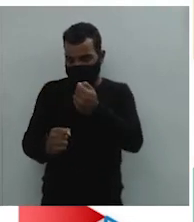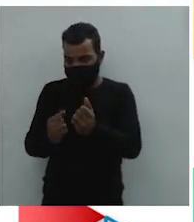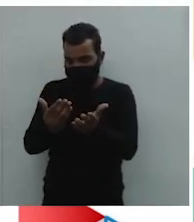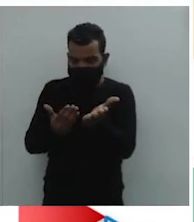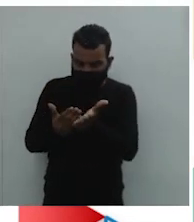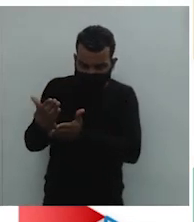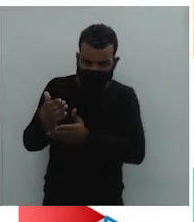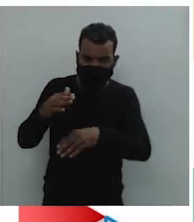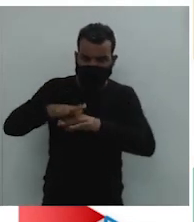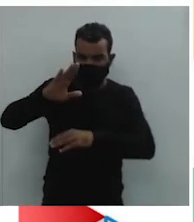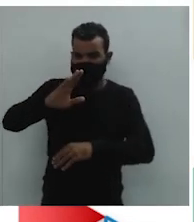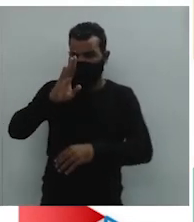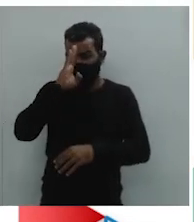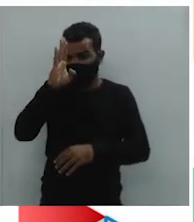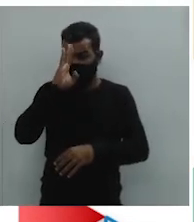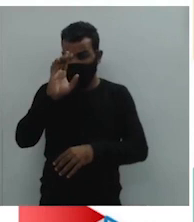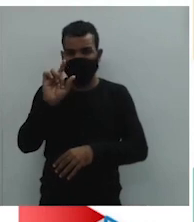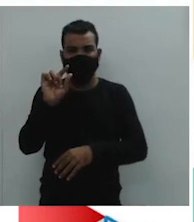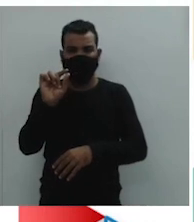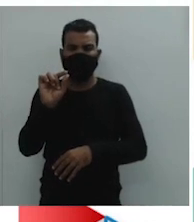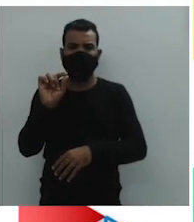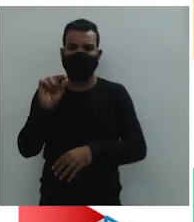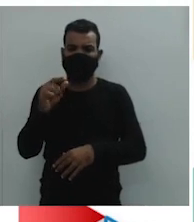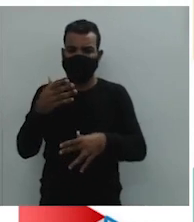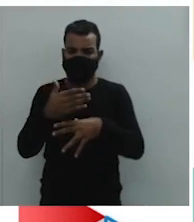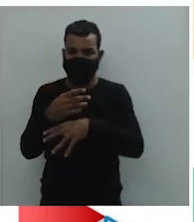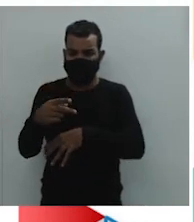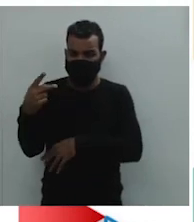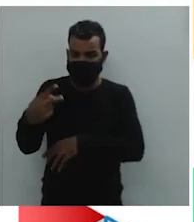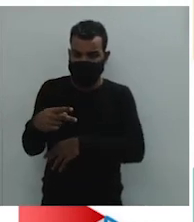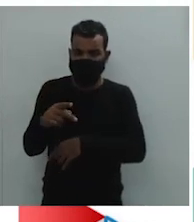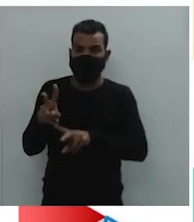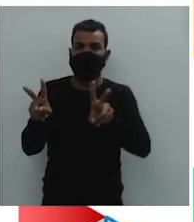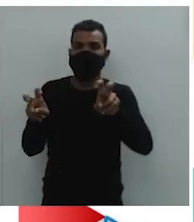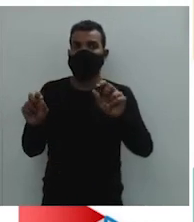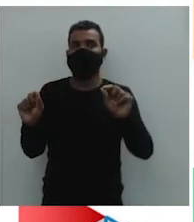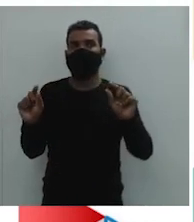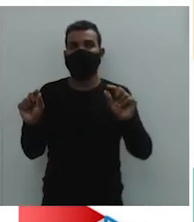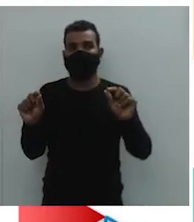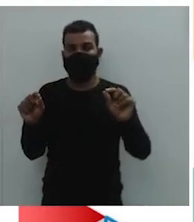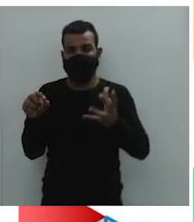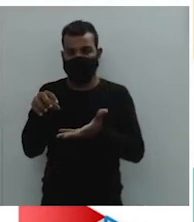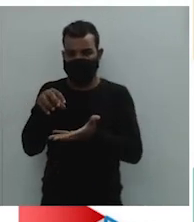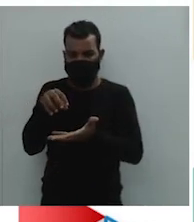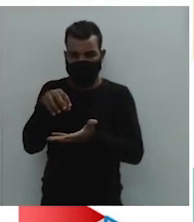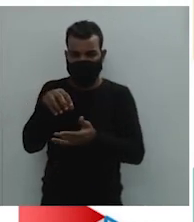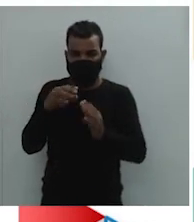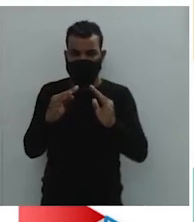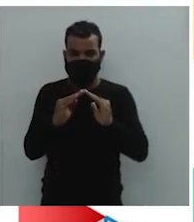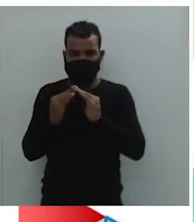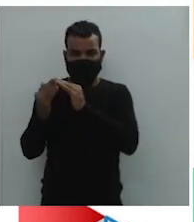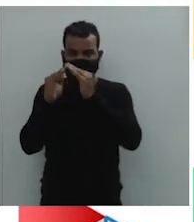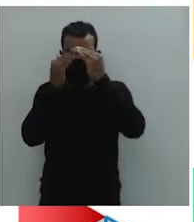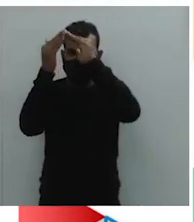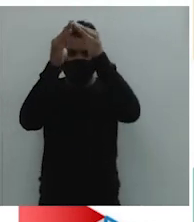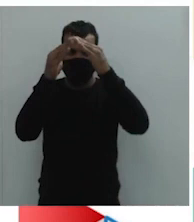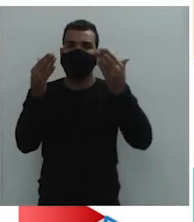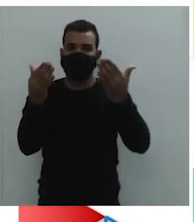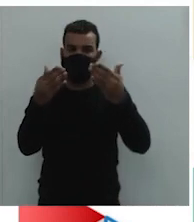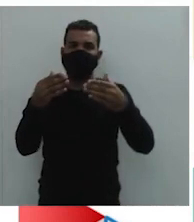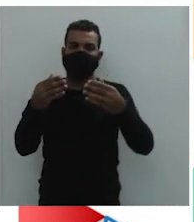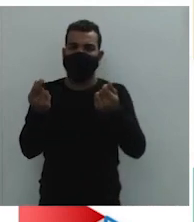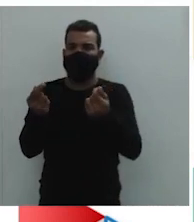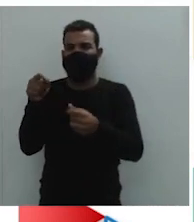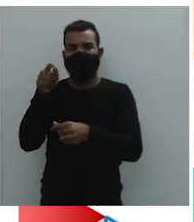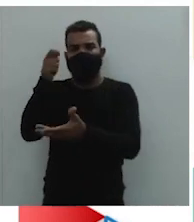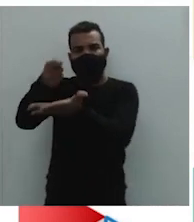intensificou principalmente em território brasileiro, em relação no centro da periferia, por questão de mão de obra